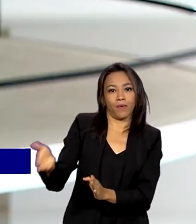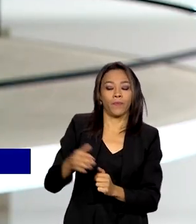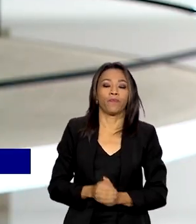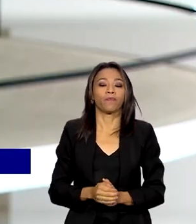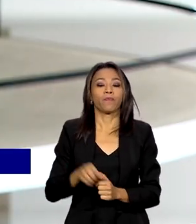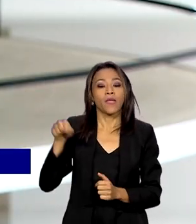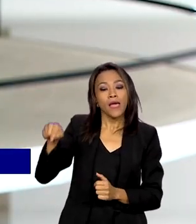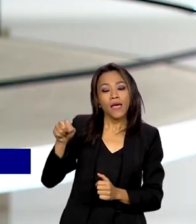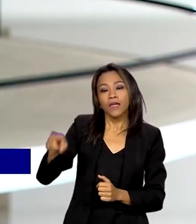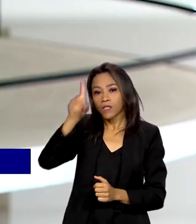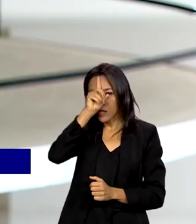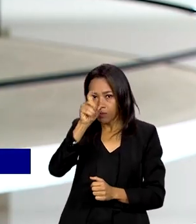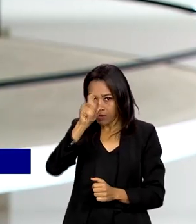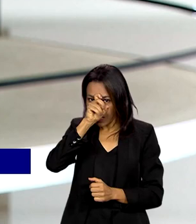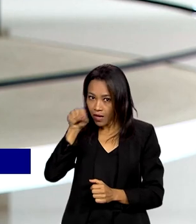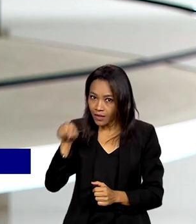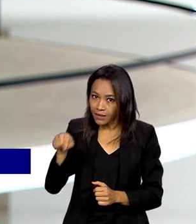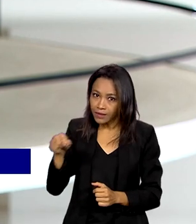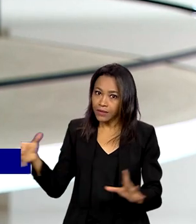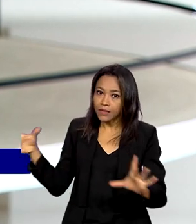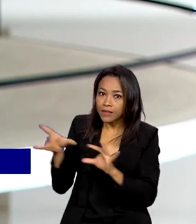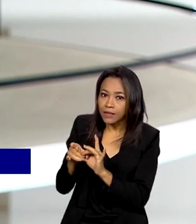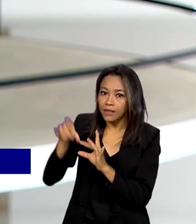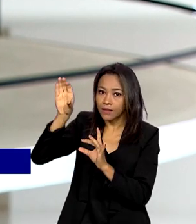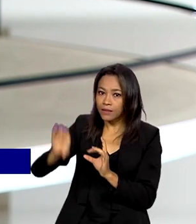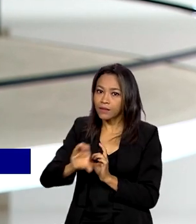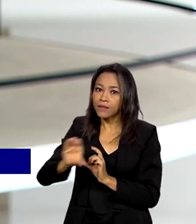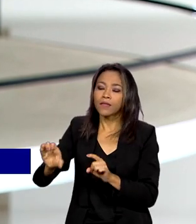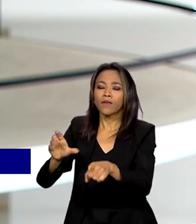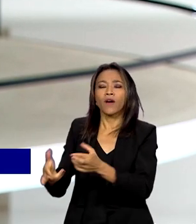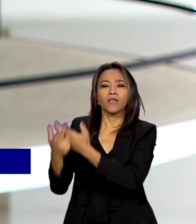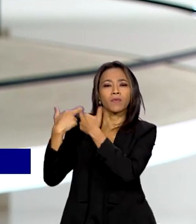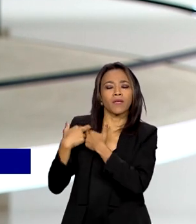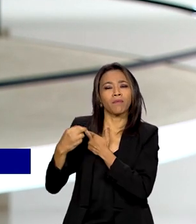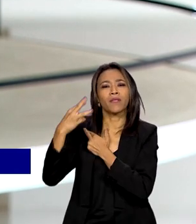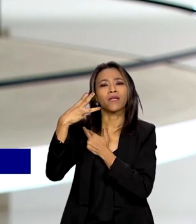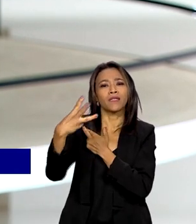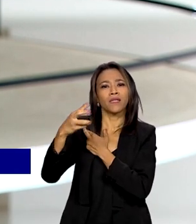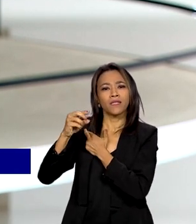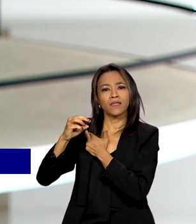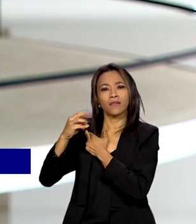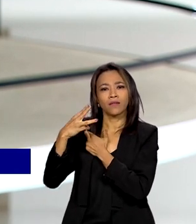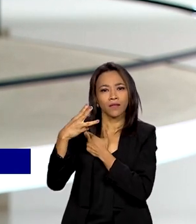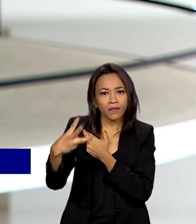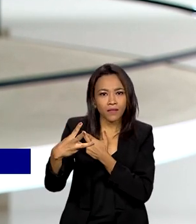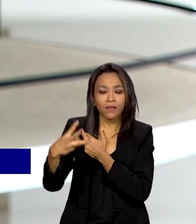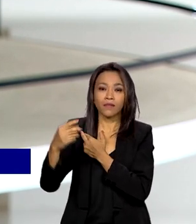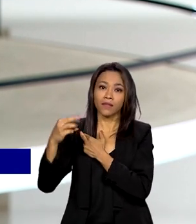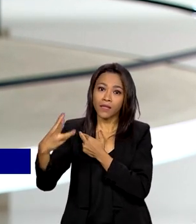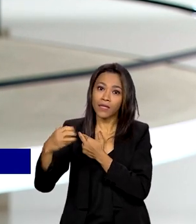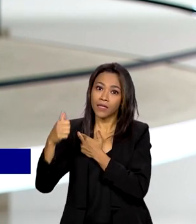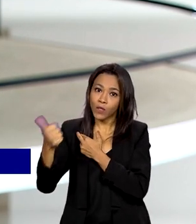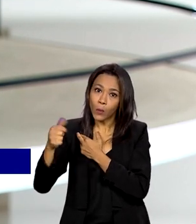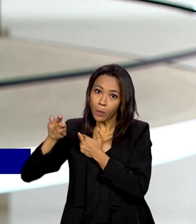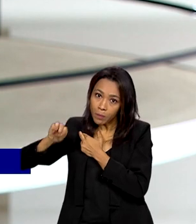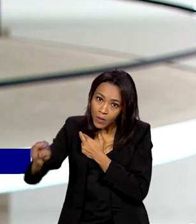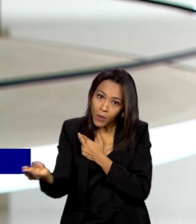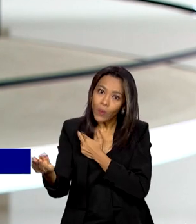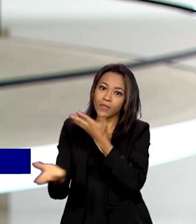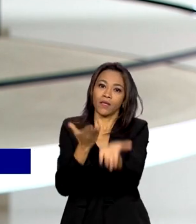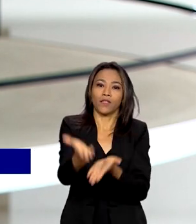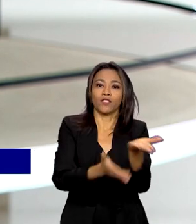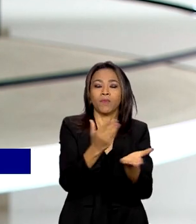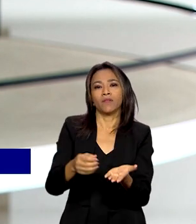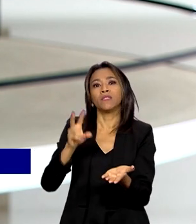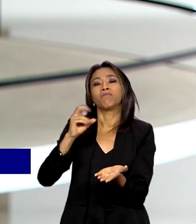filantrópicos foram responsáveis por mais de 331 milhões de atendimentos à população e cerca de 5 milhões de